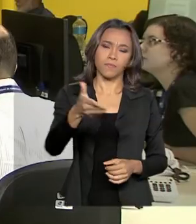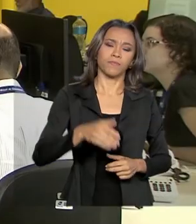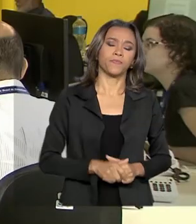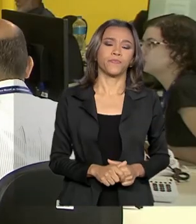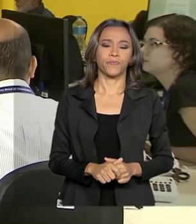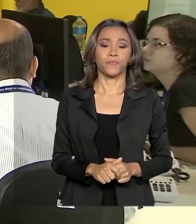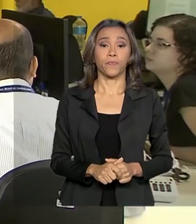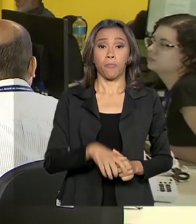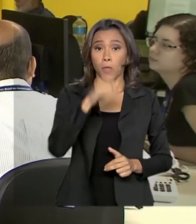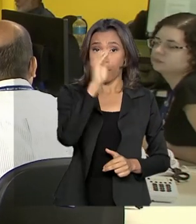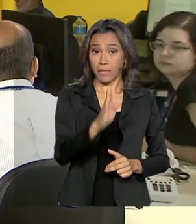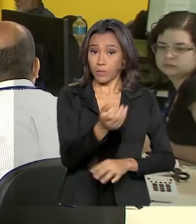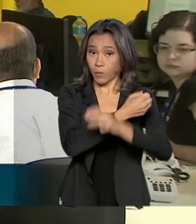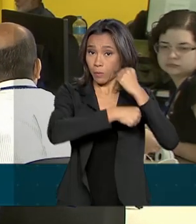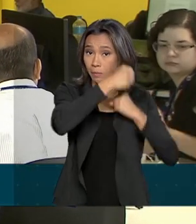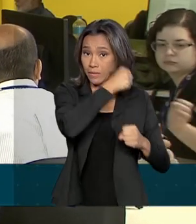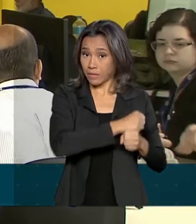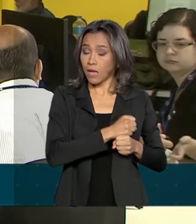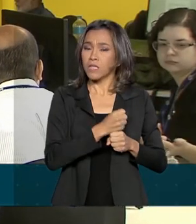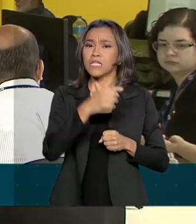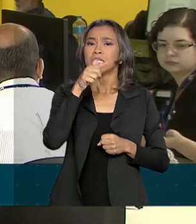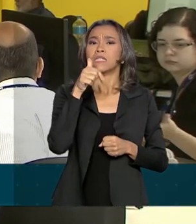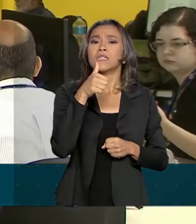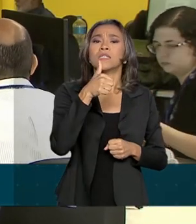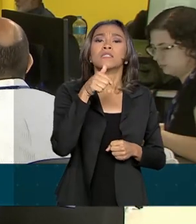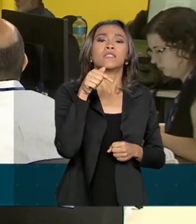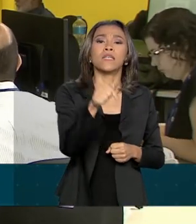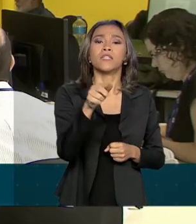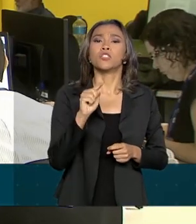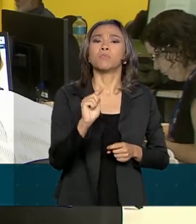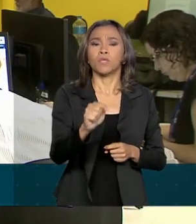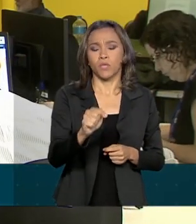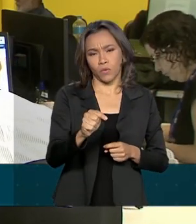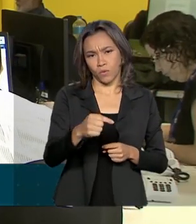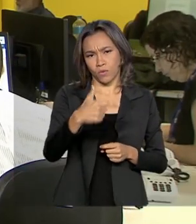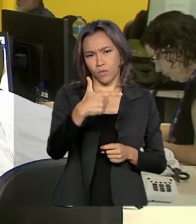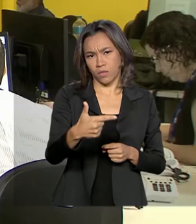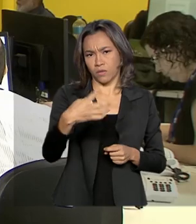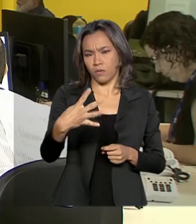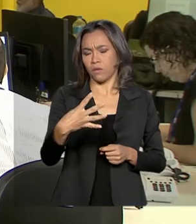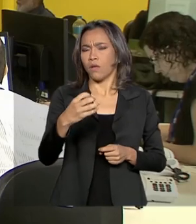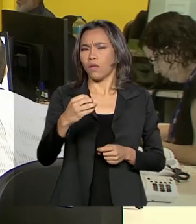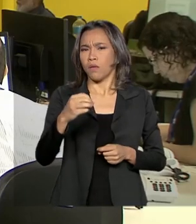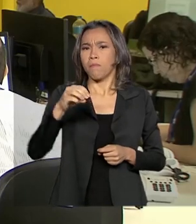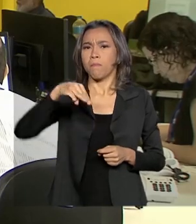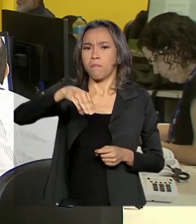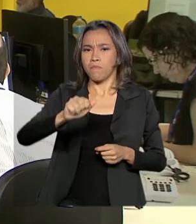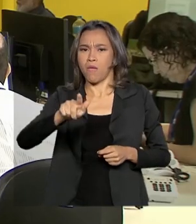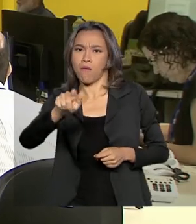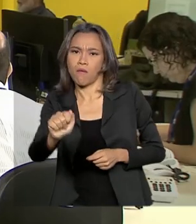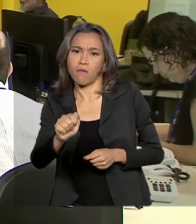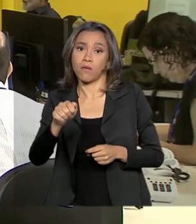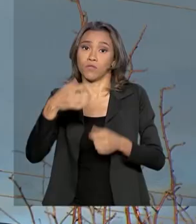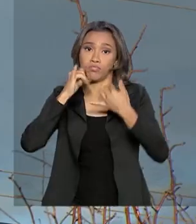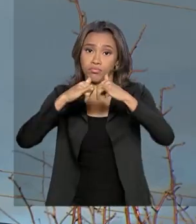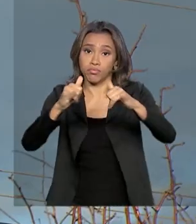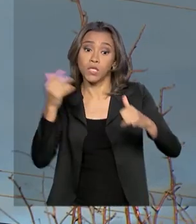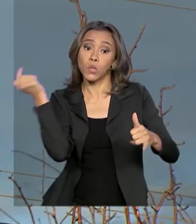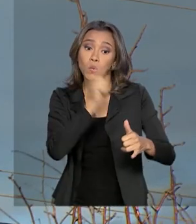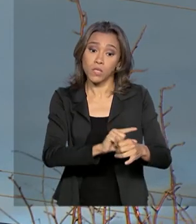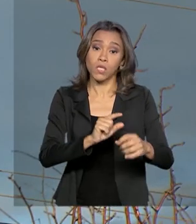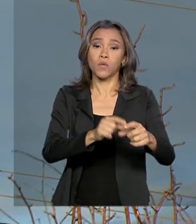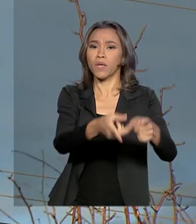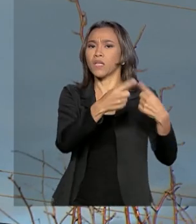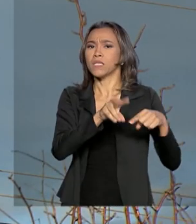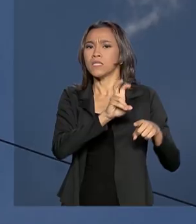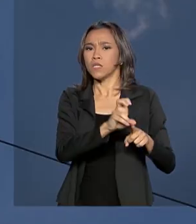O Brasil fechou o ano passado com 7.246 megawatts de capacidade energética instalada e superou a meta que era de